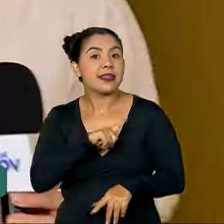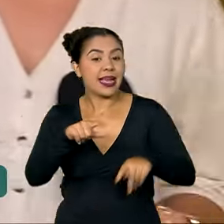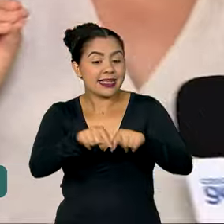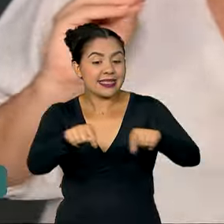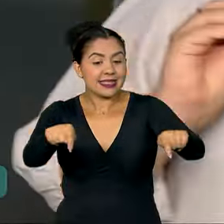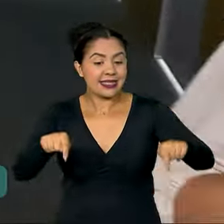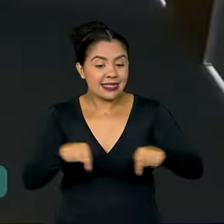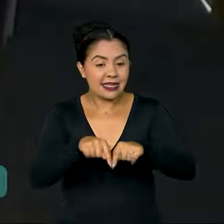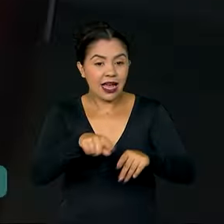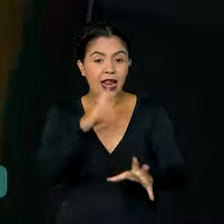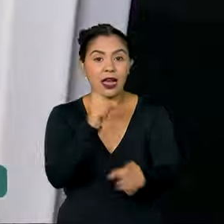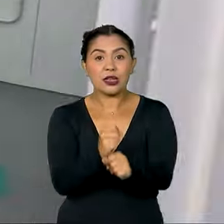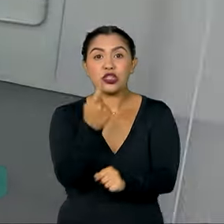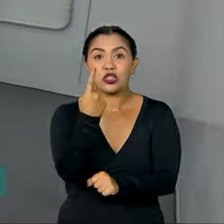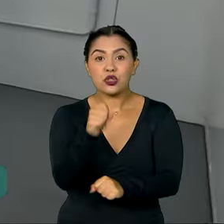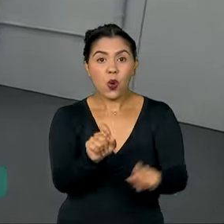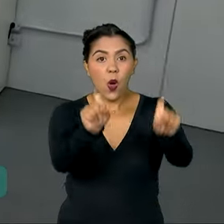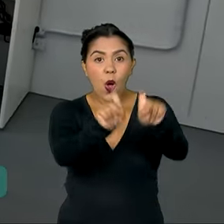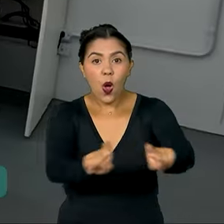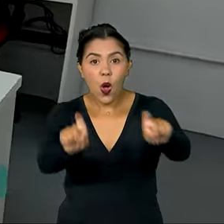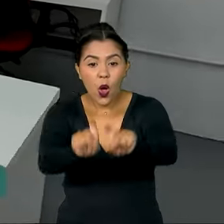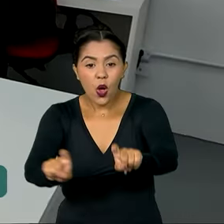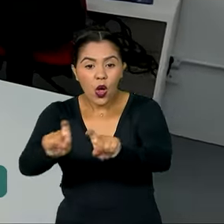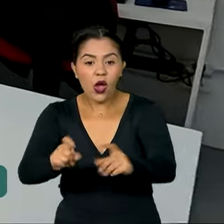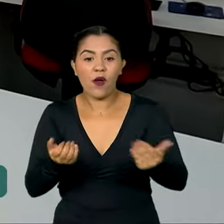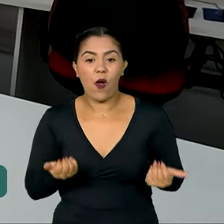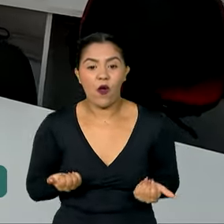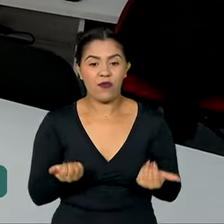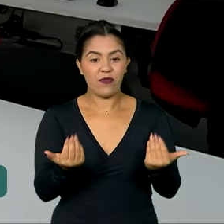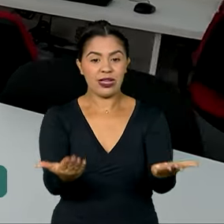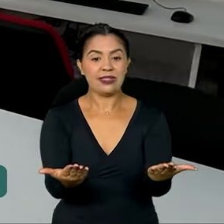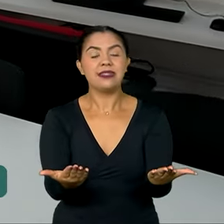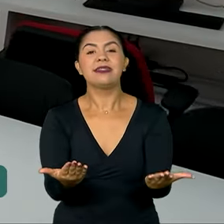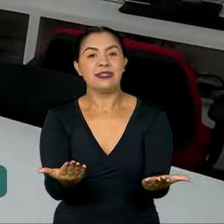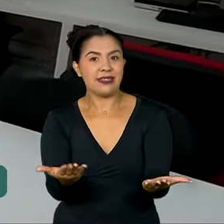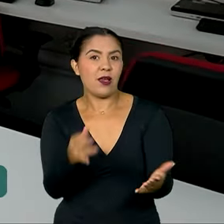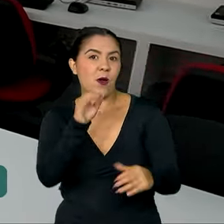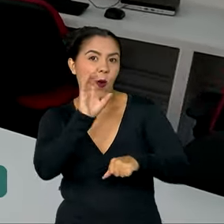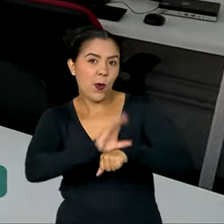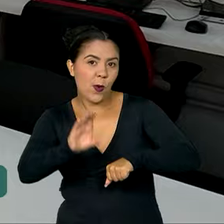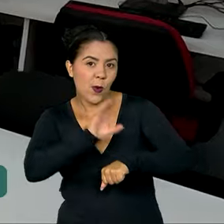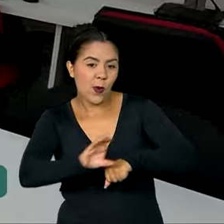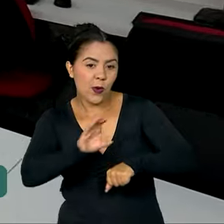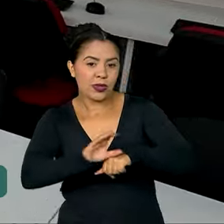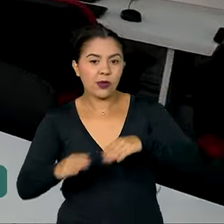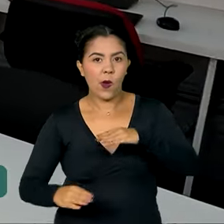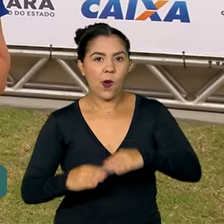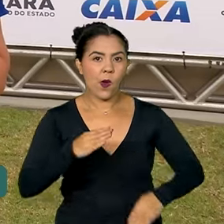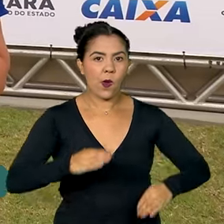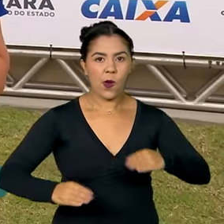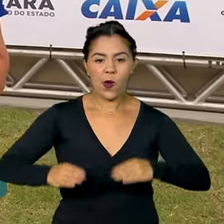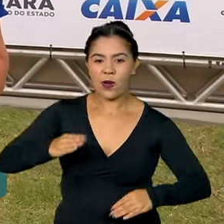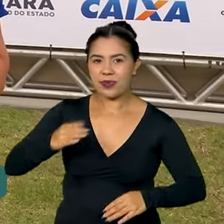18 computadores, onde serão oferecidos, por exemplo, cursos de robótica.